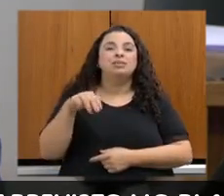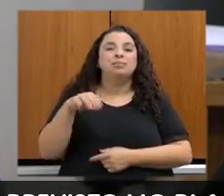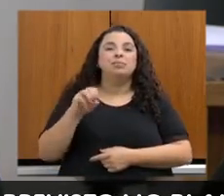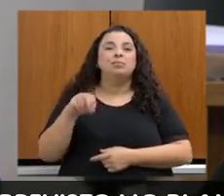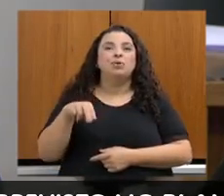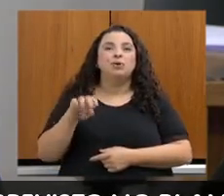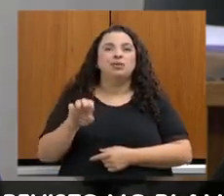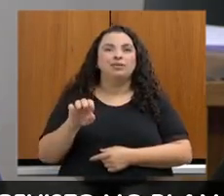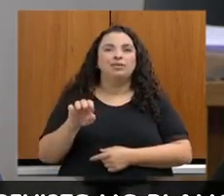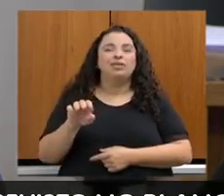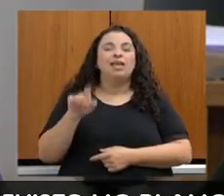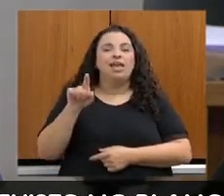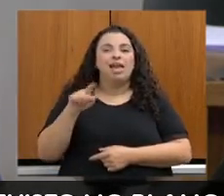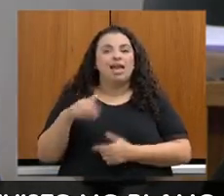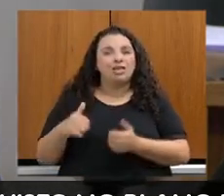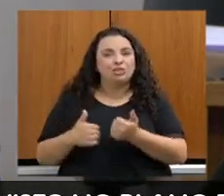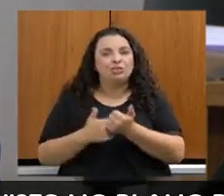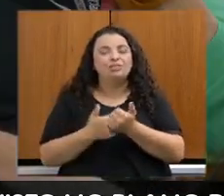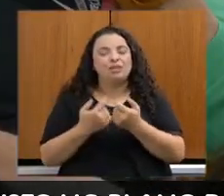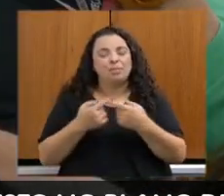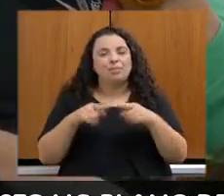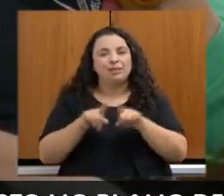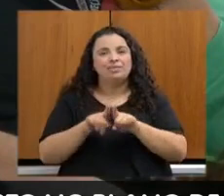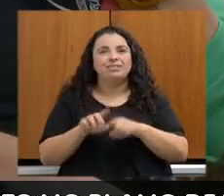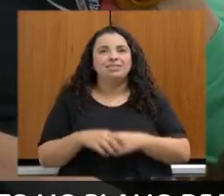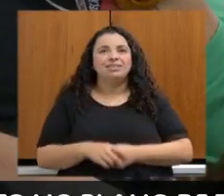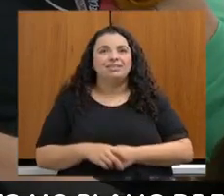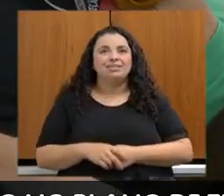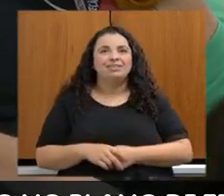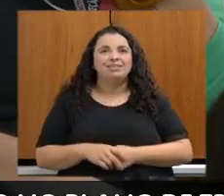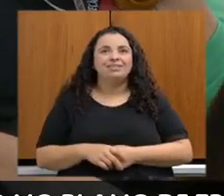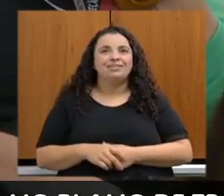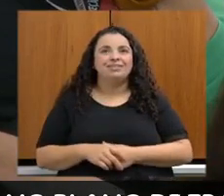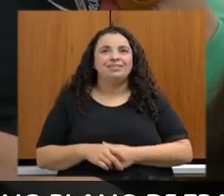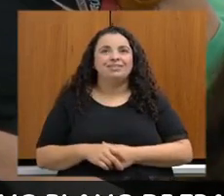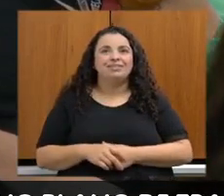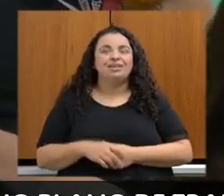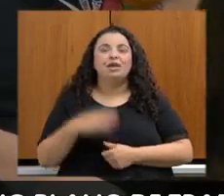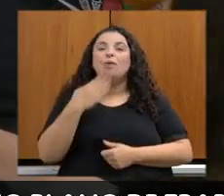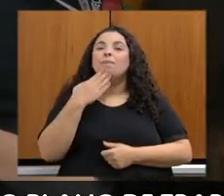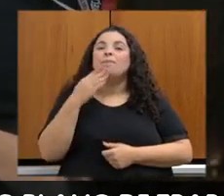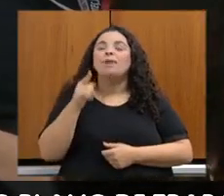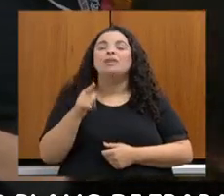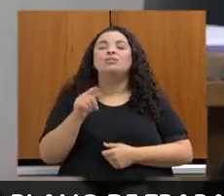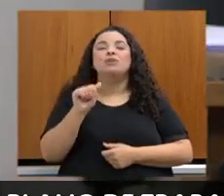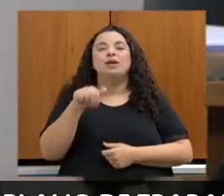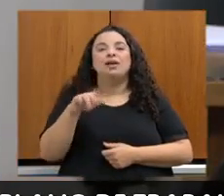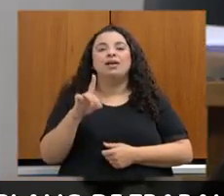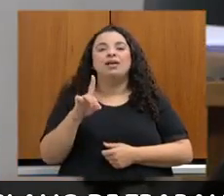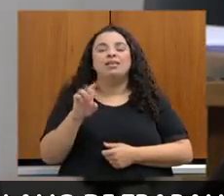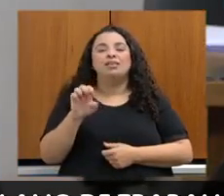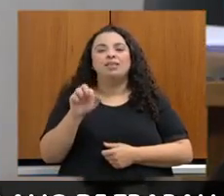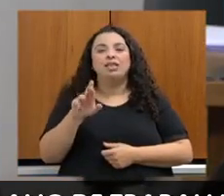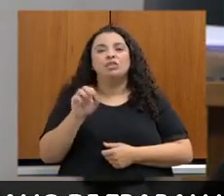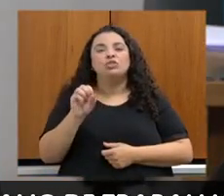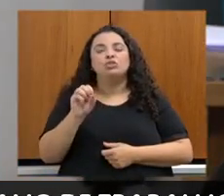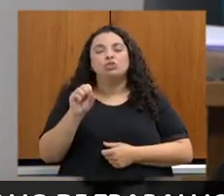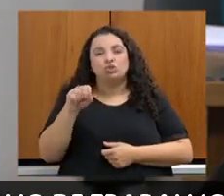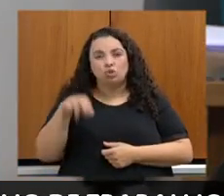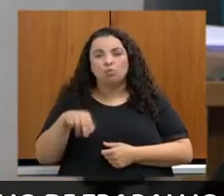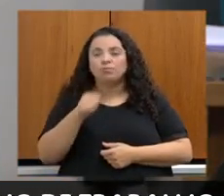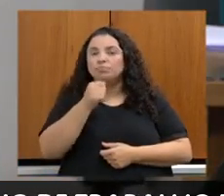nossa assessora, grande parceira. Eu peço ao senhor, antes, para se dirigir ao